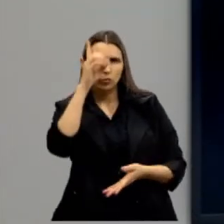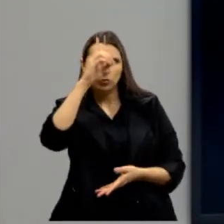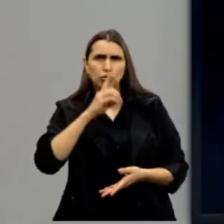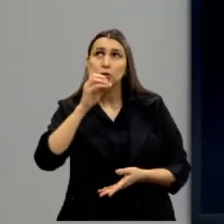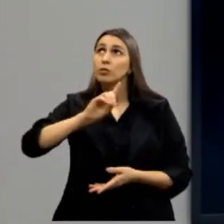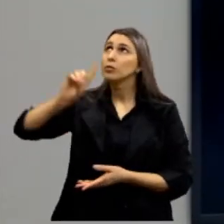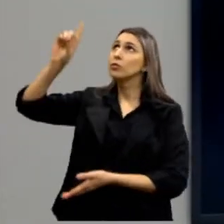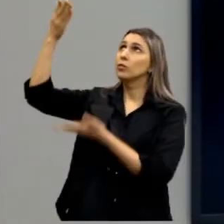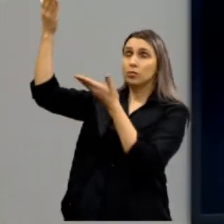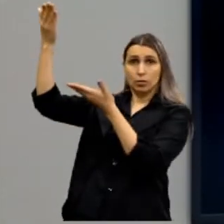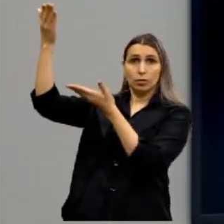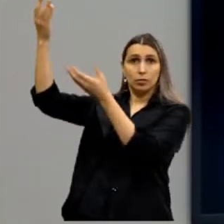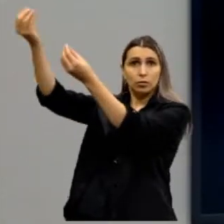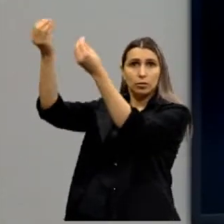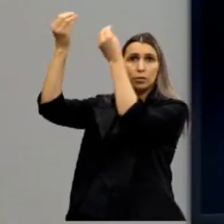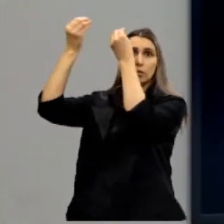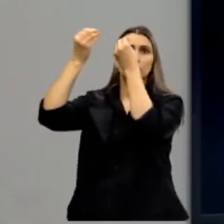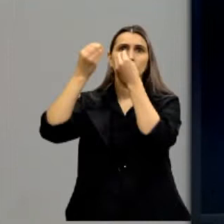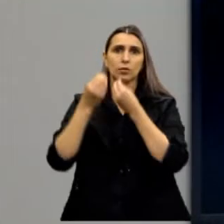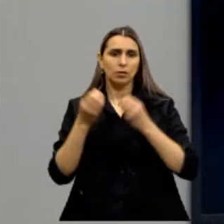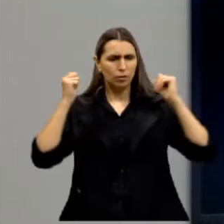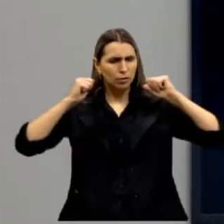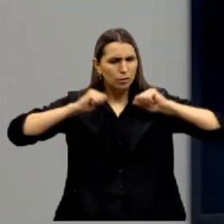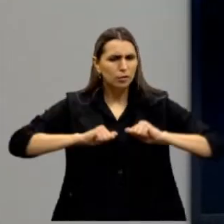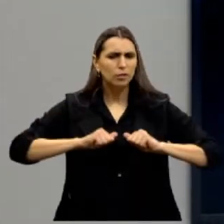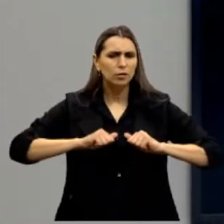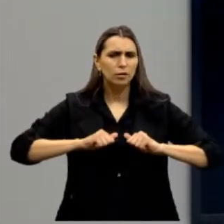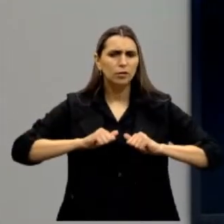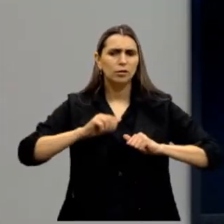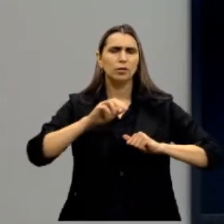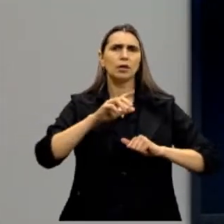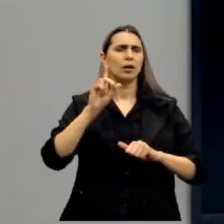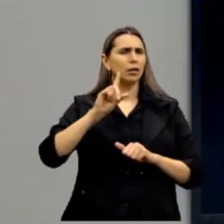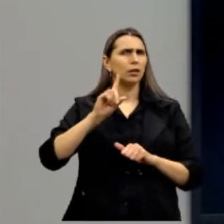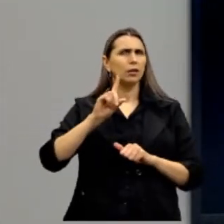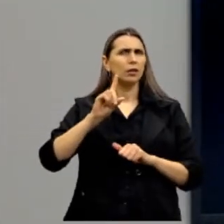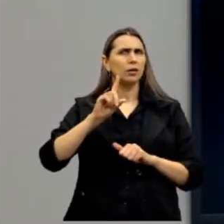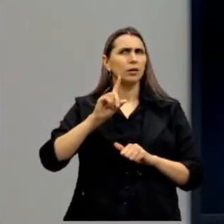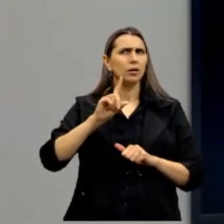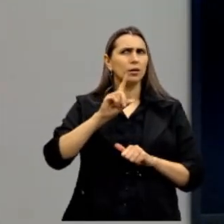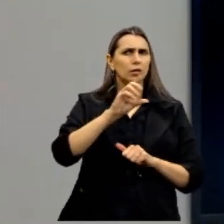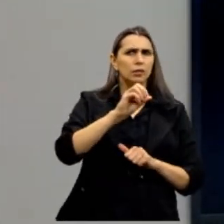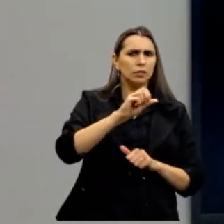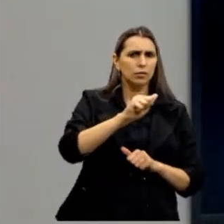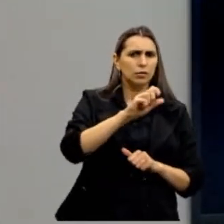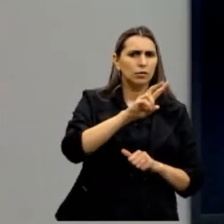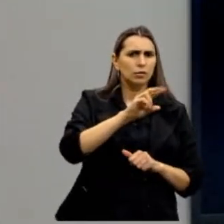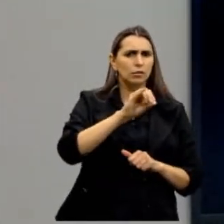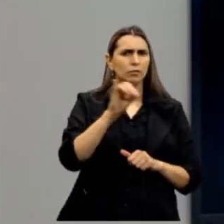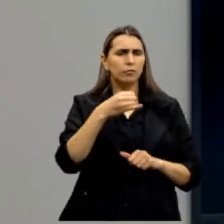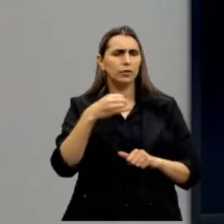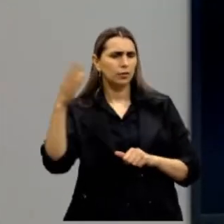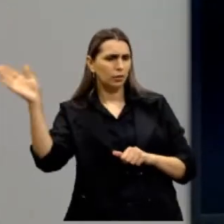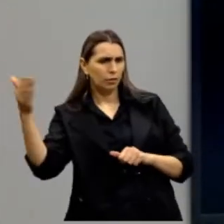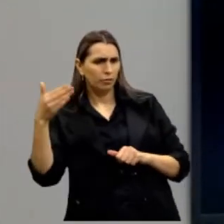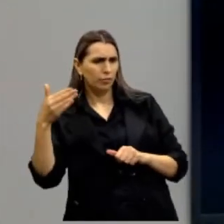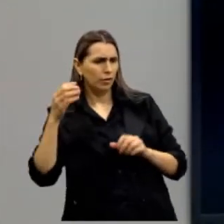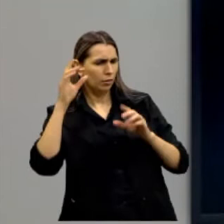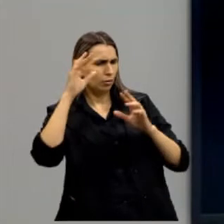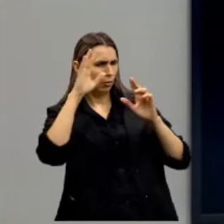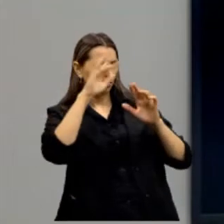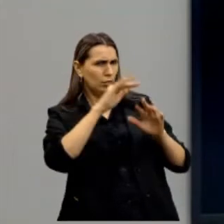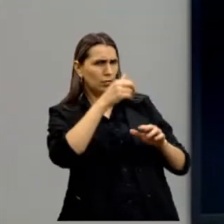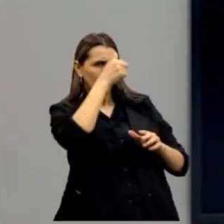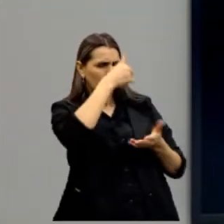divino, Deus então dá, aquela passagem lá do Davi, que então o Samuel chega e vai ungir o óleo sobre Davi,